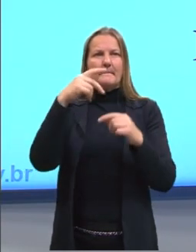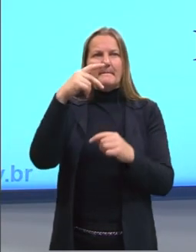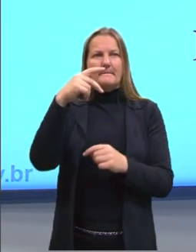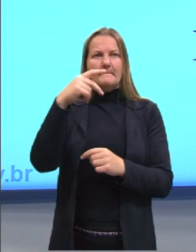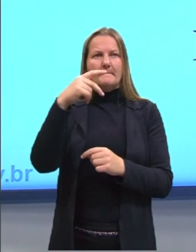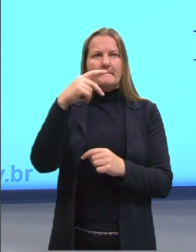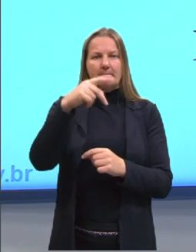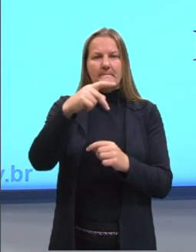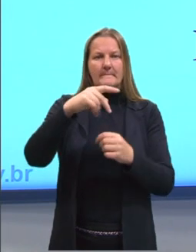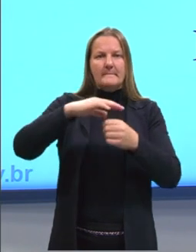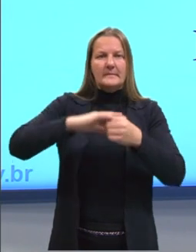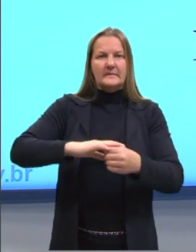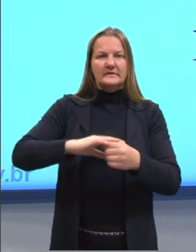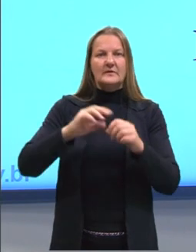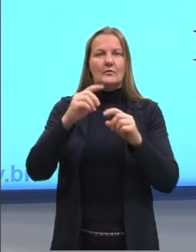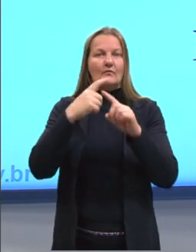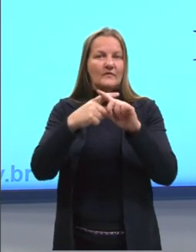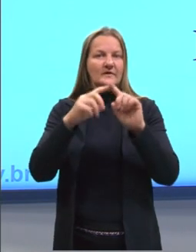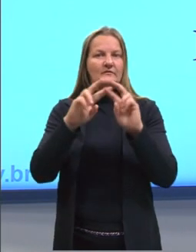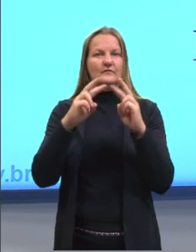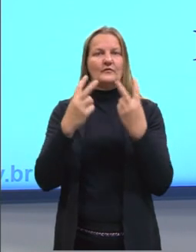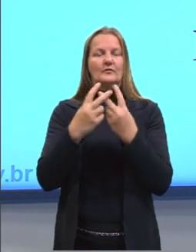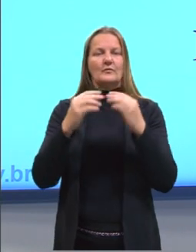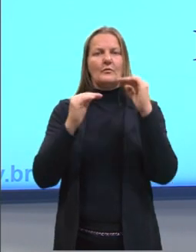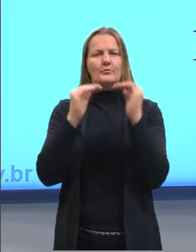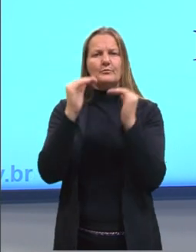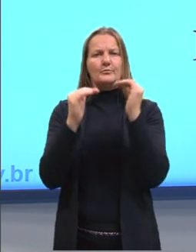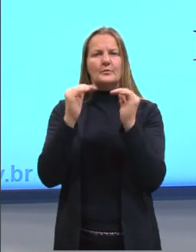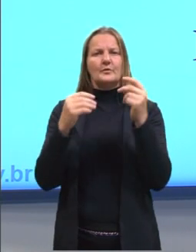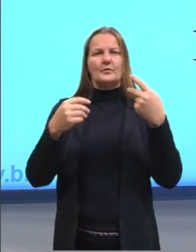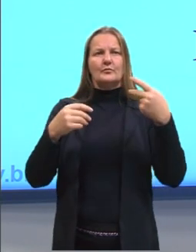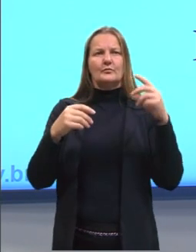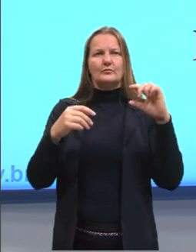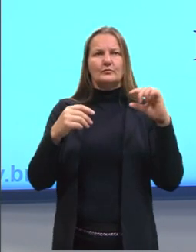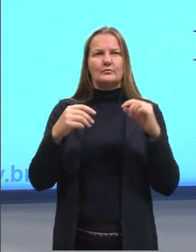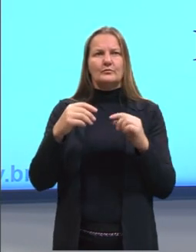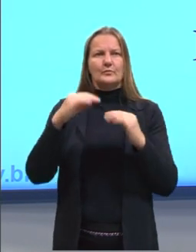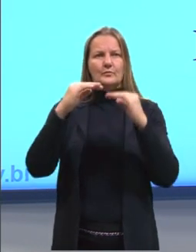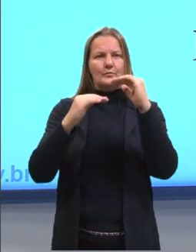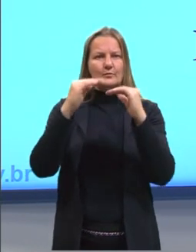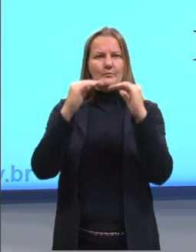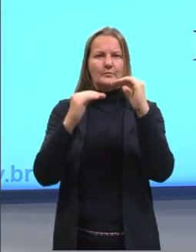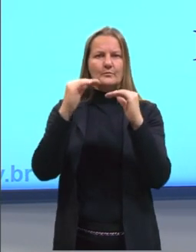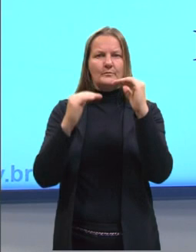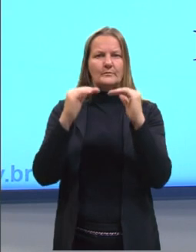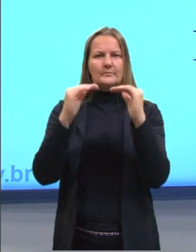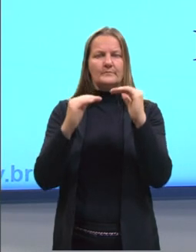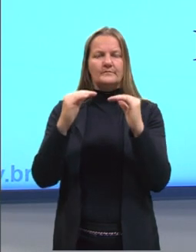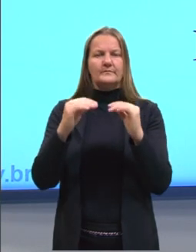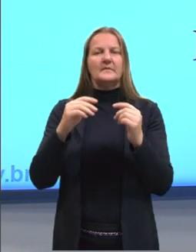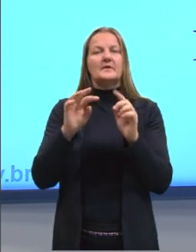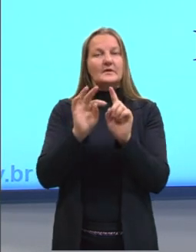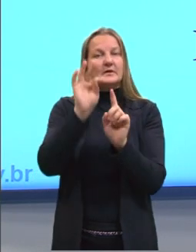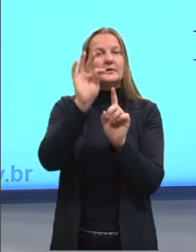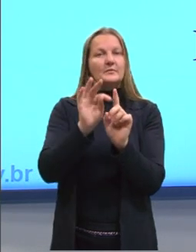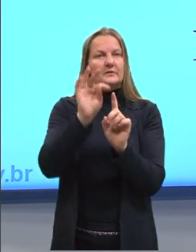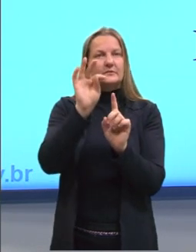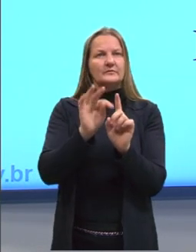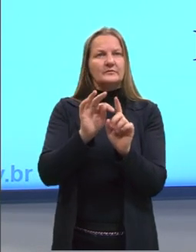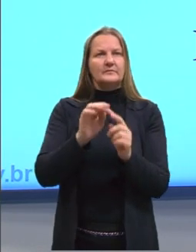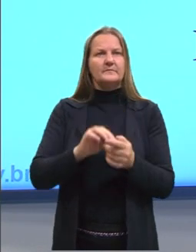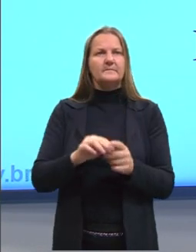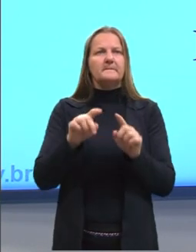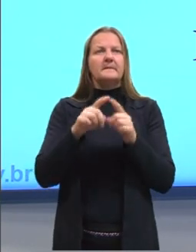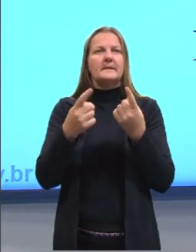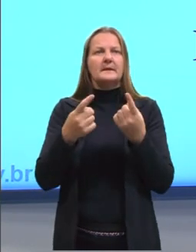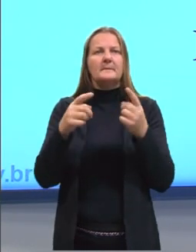pressão multiplicado por volume, é proporcional. Esse é o símbolo de proporcional pela temperatura. Só que eu